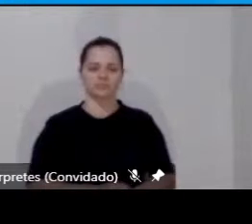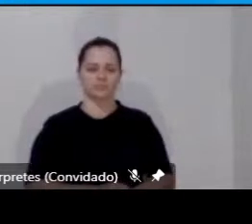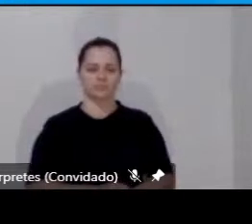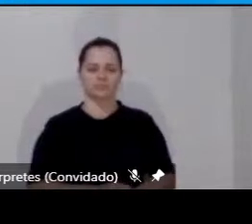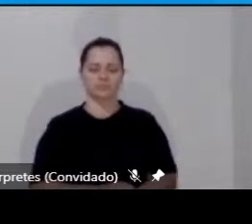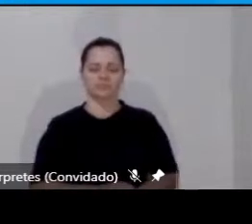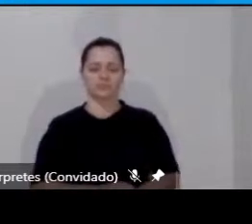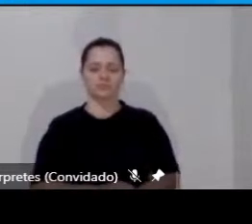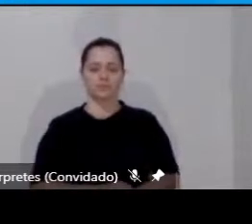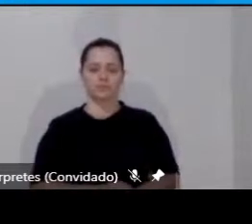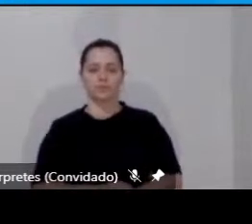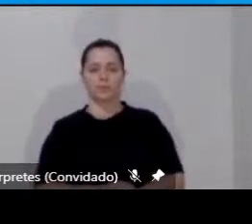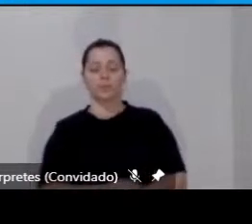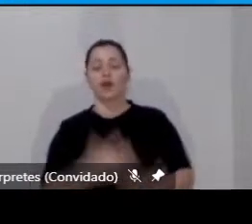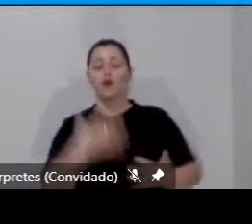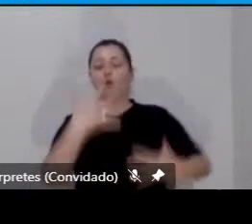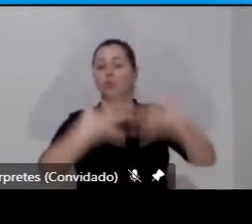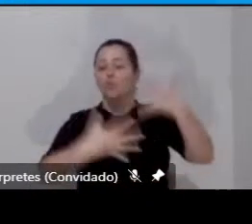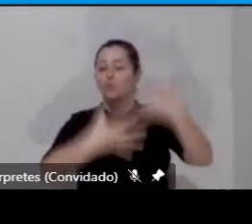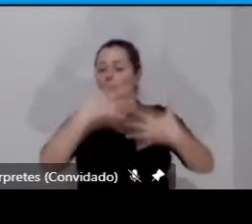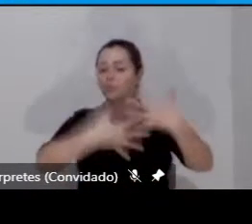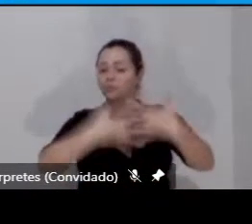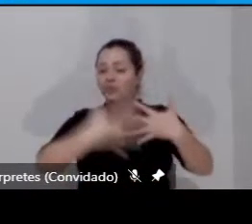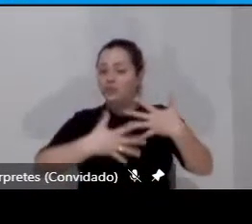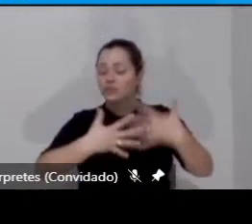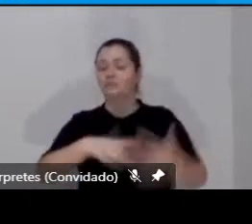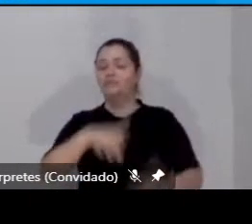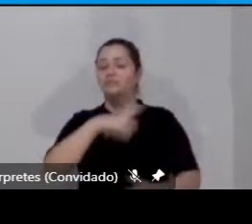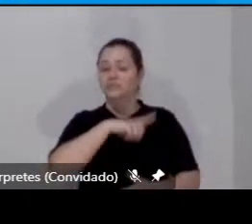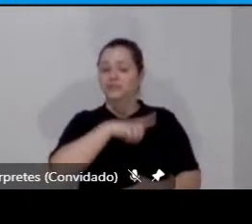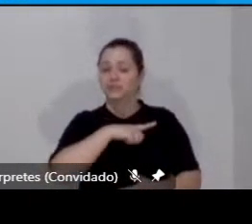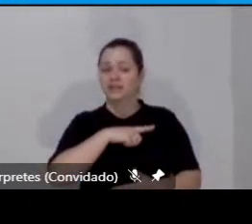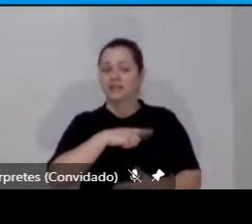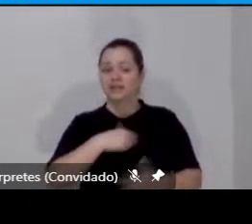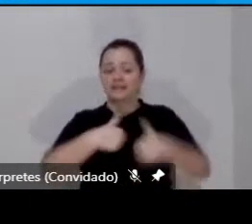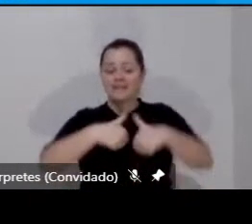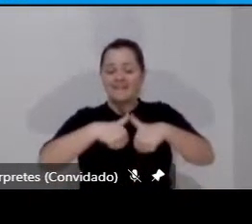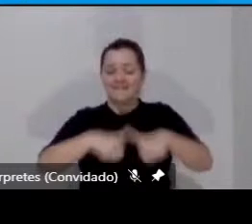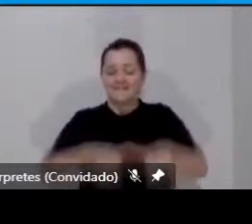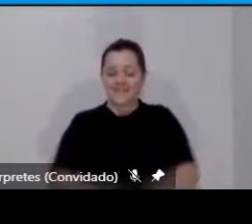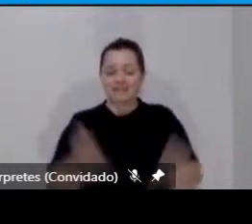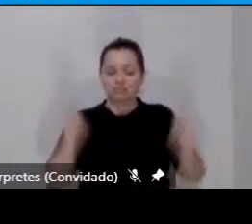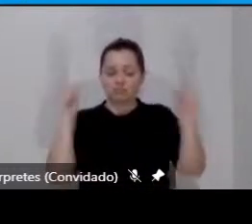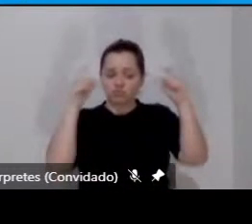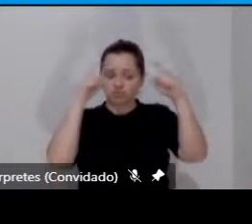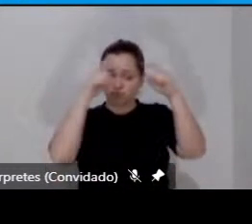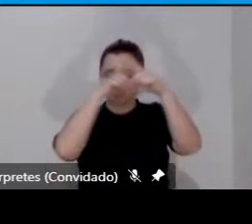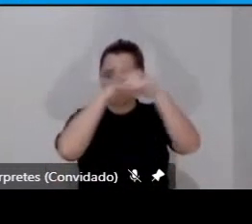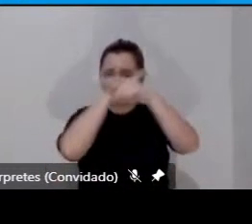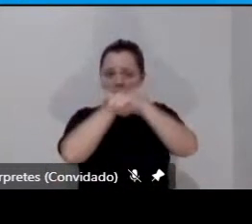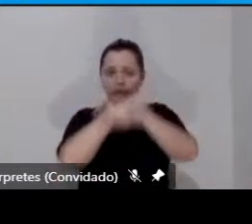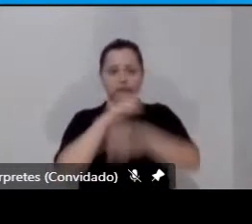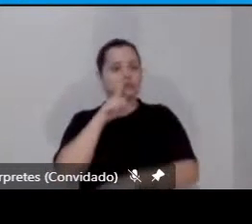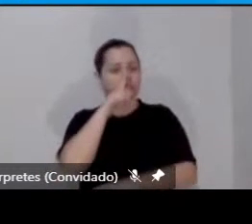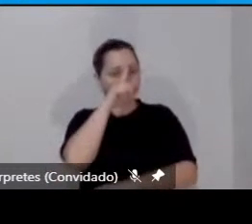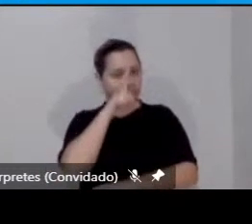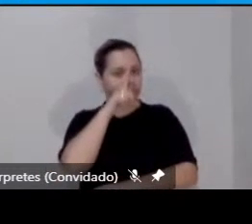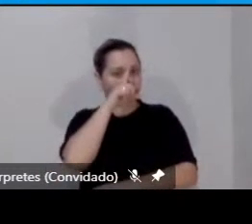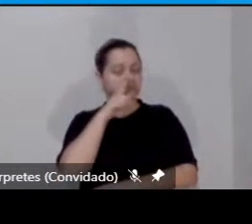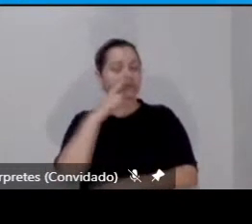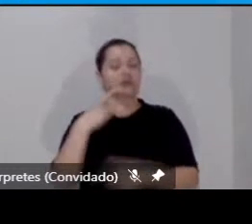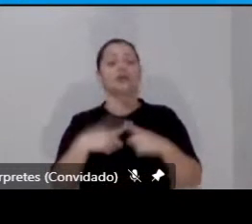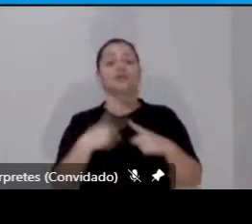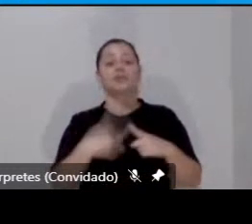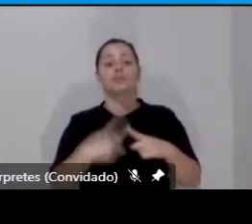Esse conflito existe e está ficando cada vez mais grave. Por quê? No fundo, o resultado dessa